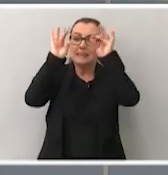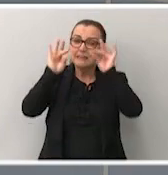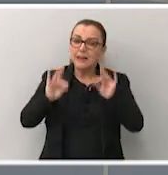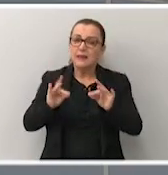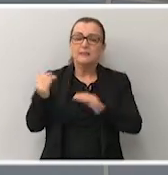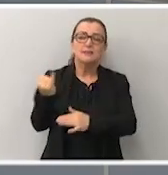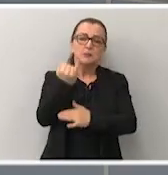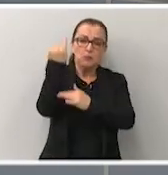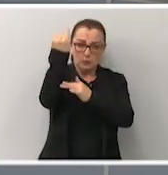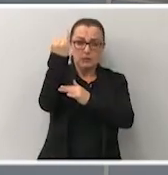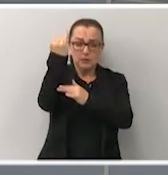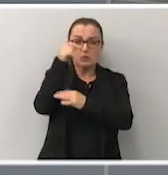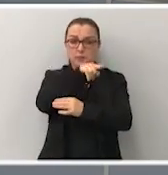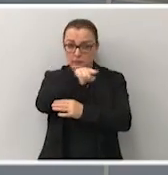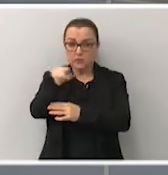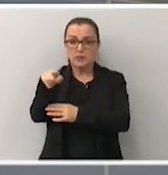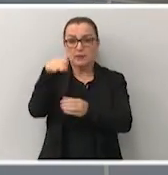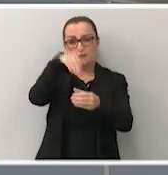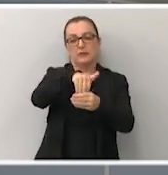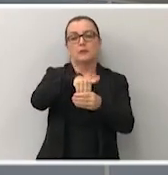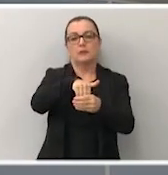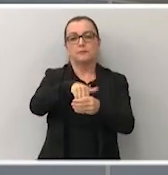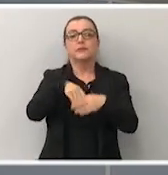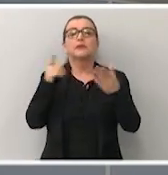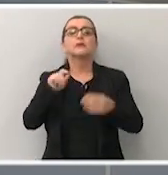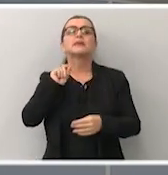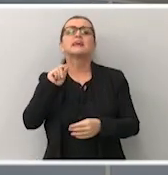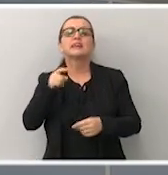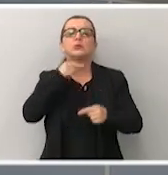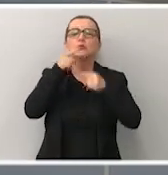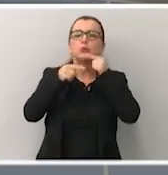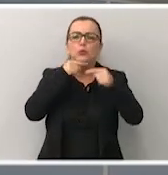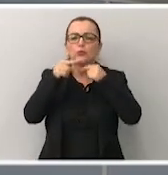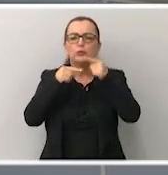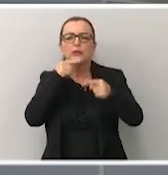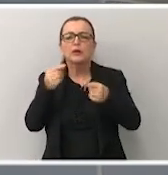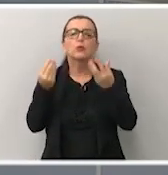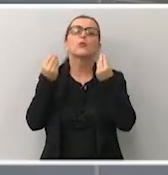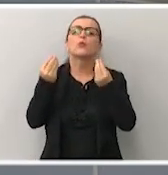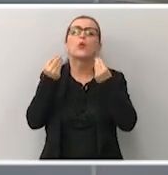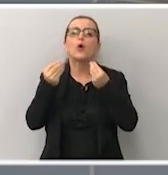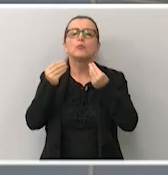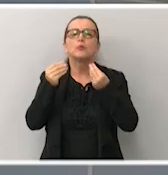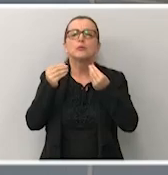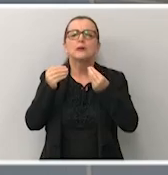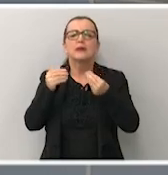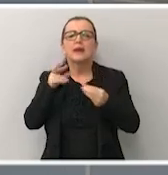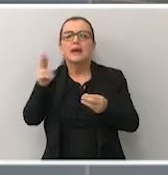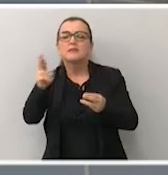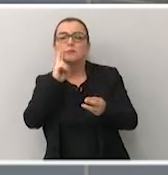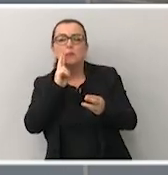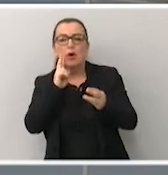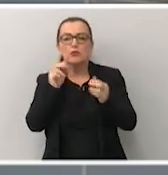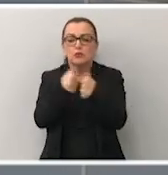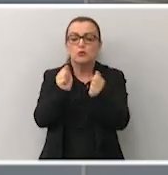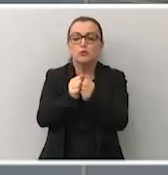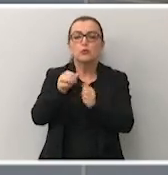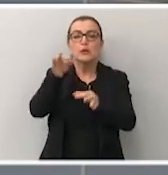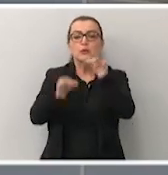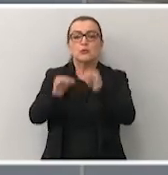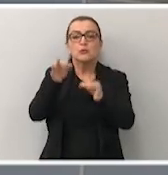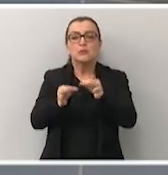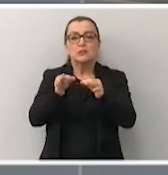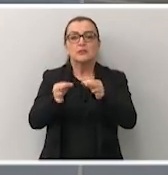detalhes importantes aí para você, eleitor. Juan, quem tem dúvidas, como buscar respostas junto à Justiça